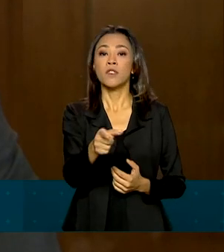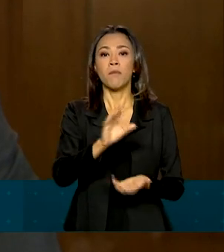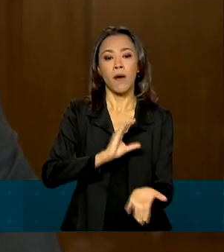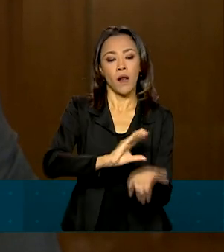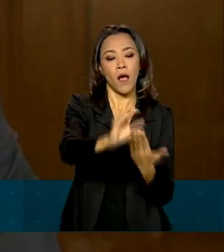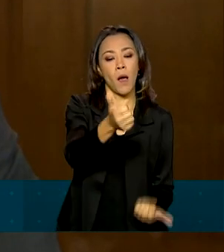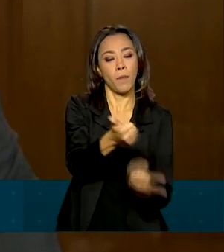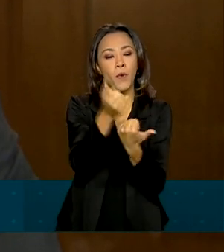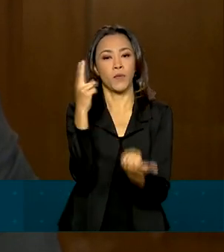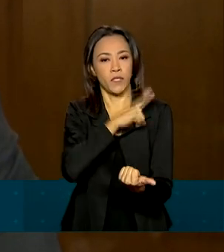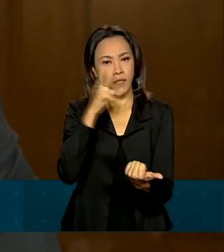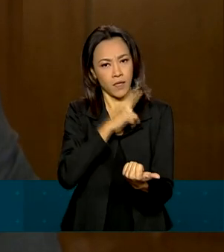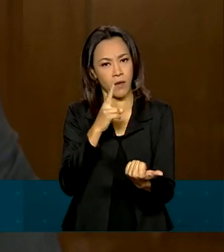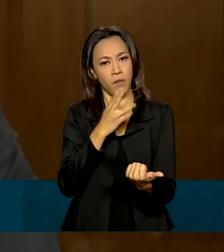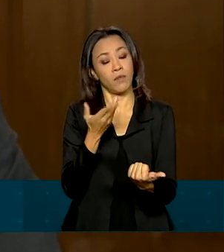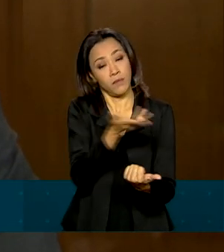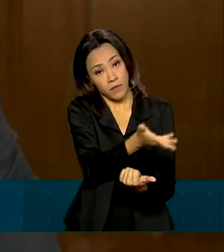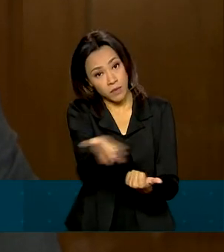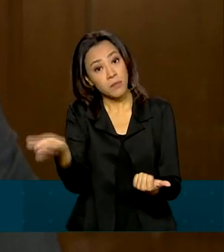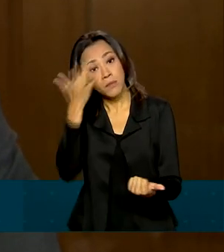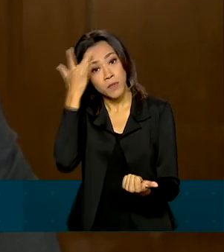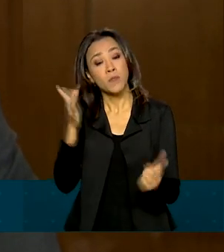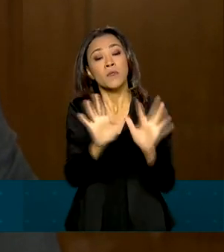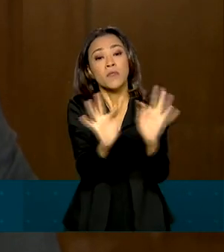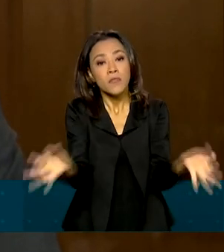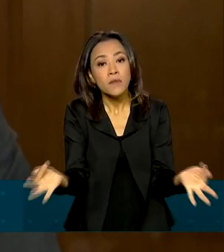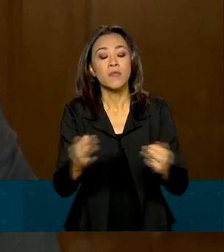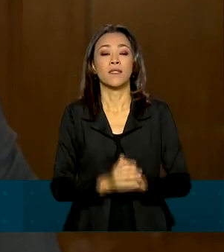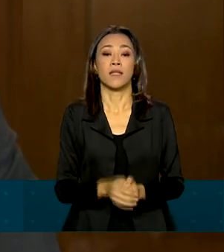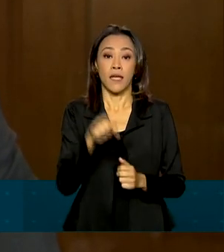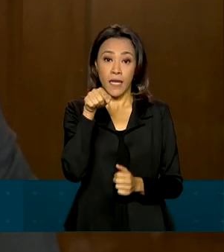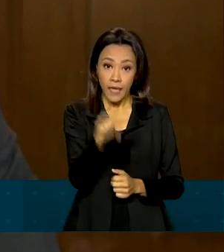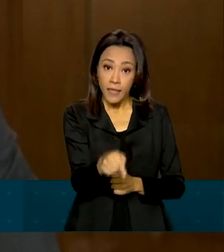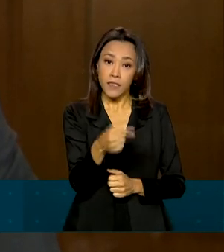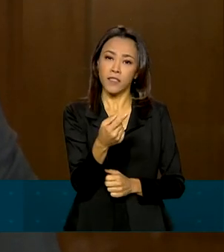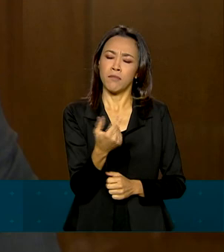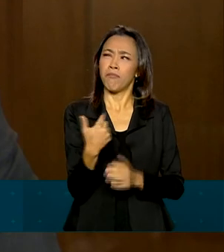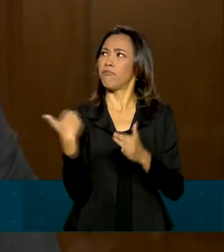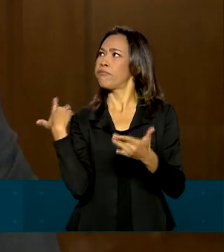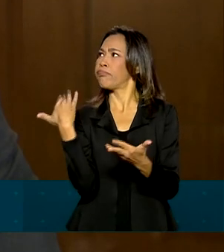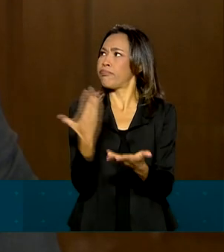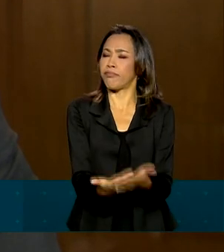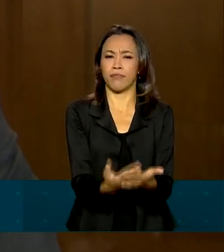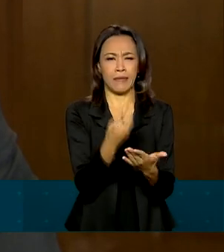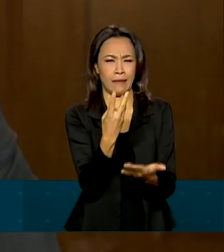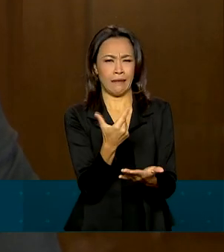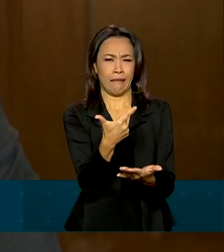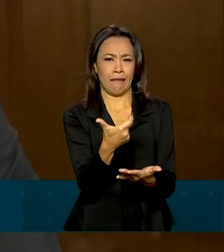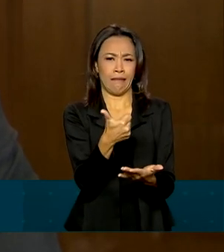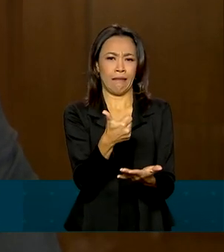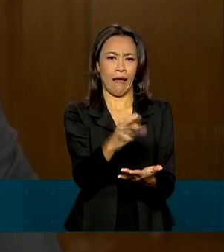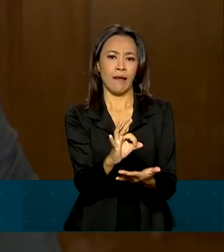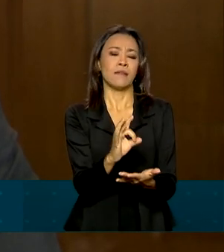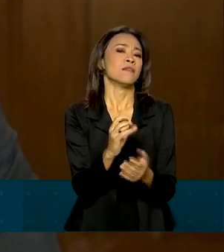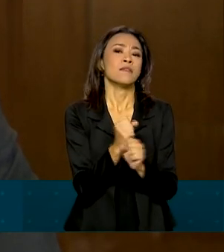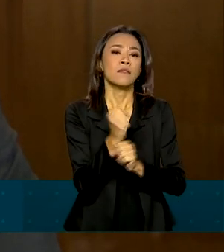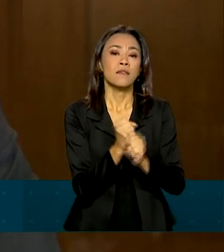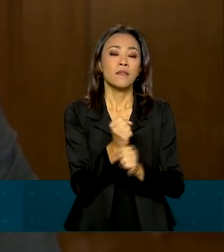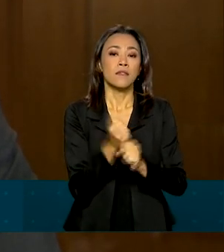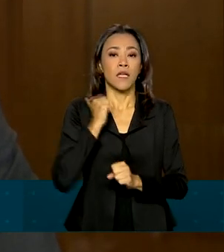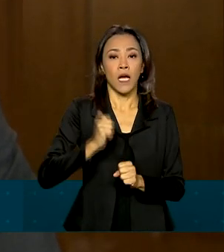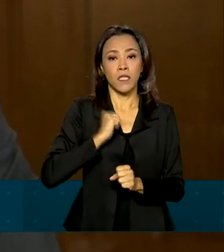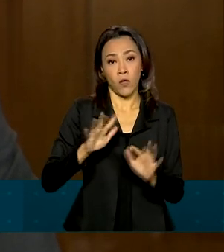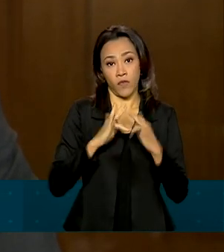atender aos mais humildes. Esse montante equivale a mais de 10 anos de Bolsa Família e mais de